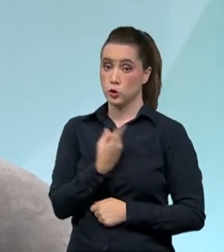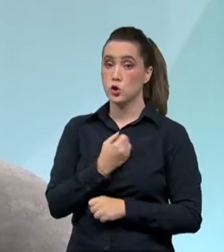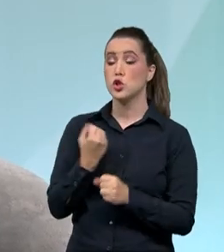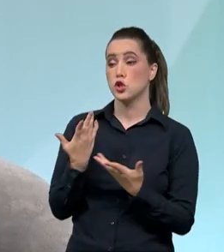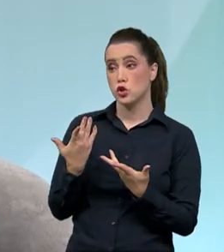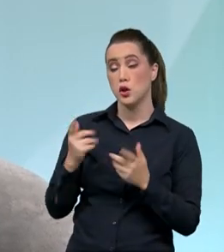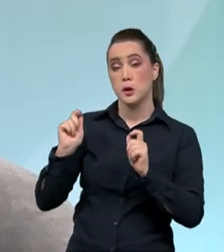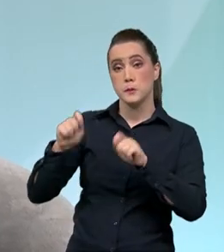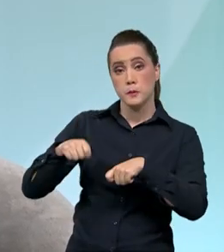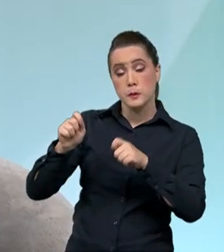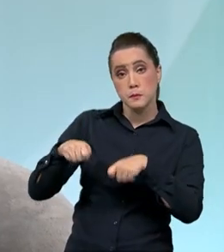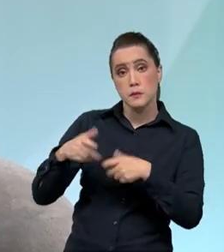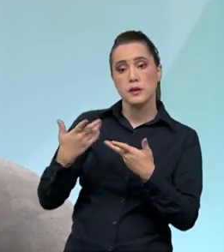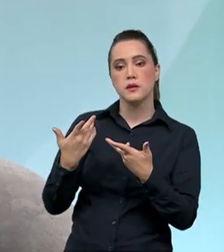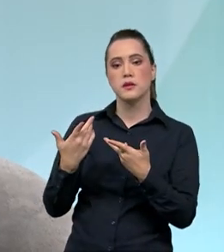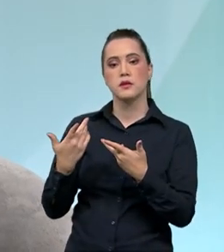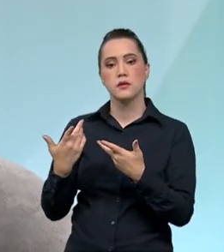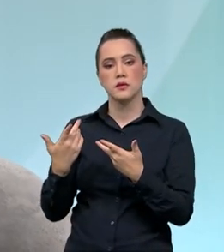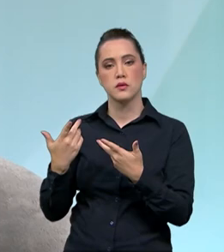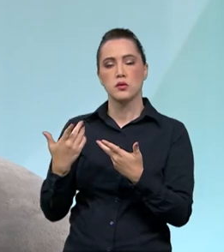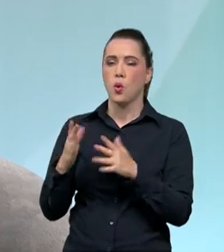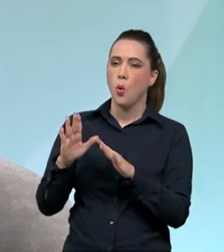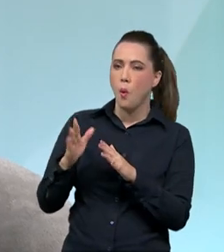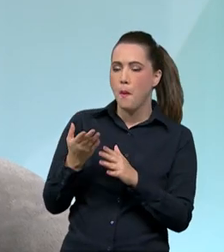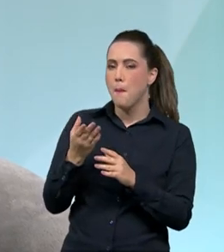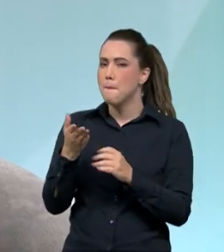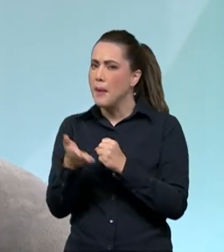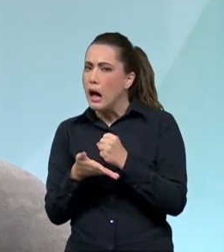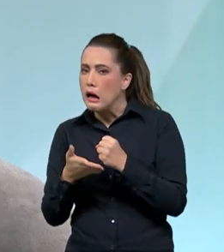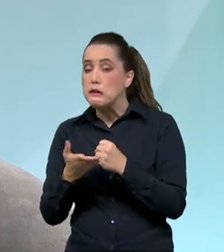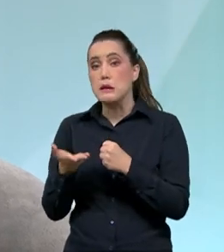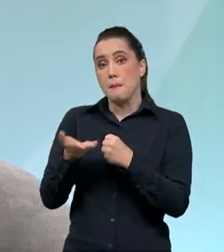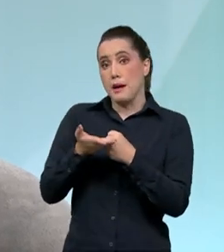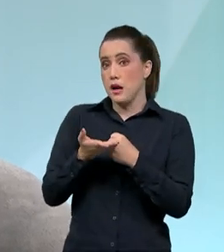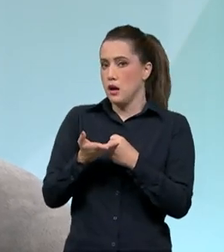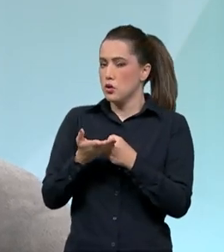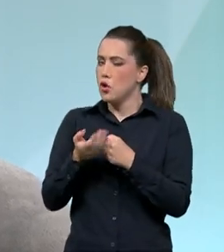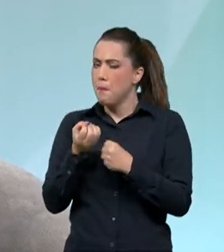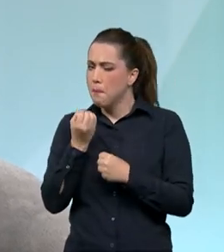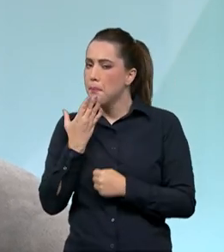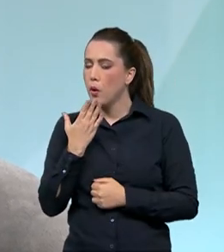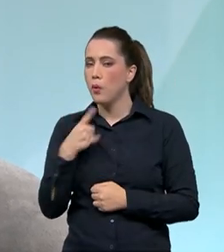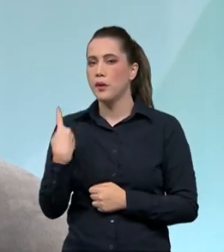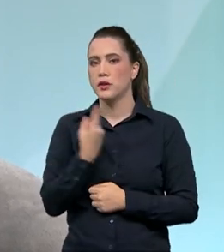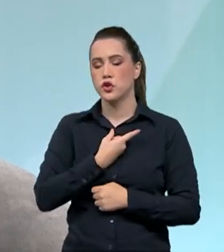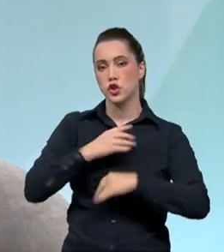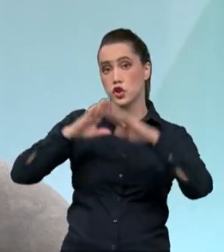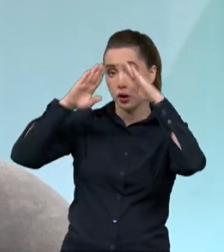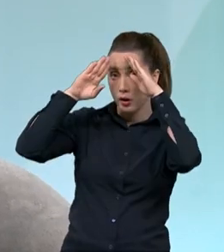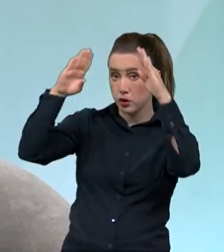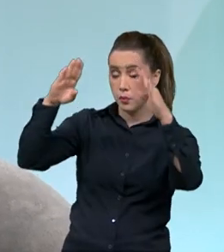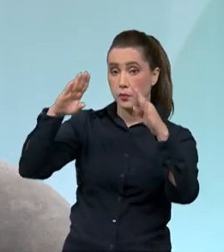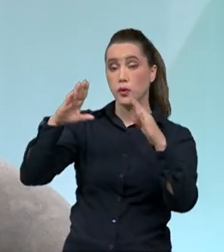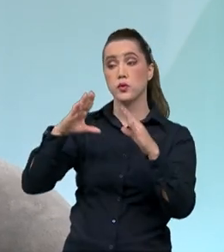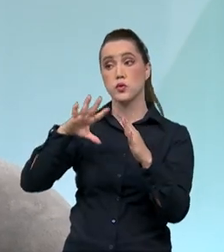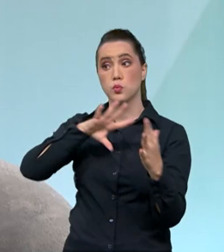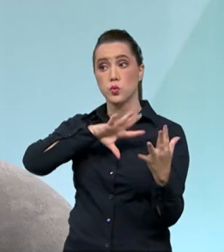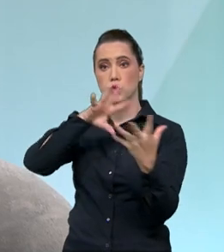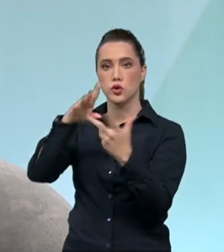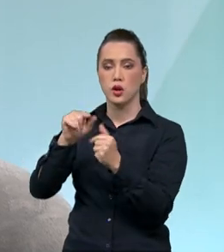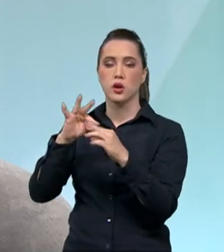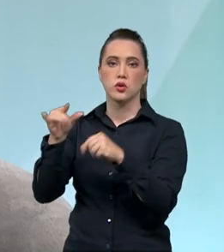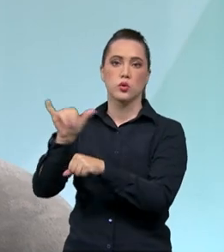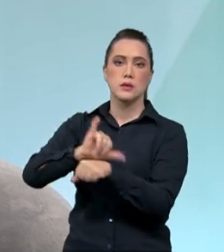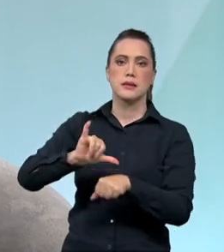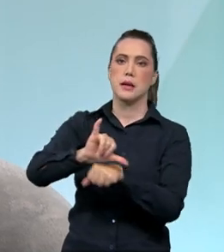turística de razoável para boa. Nós temos aeroportos internacionais em todas as nossas capitais. Com a questão